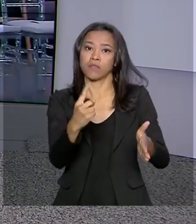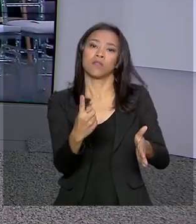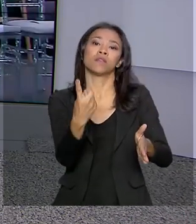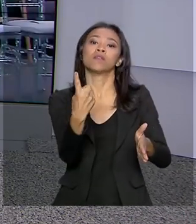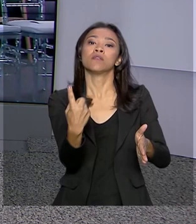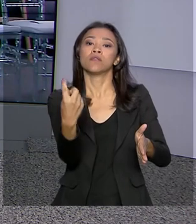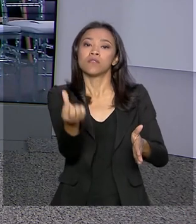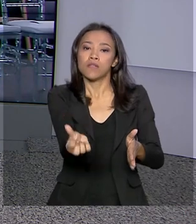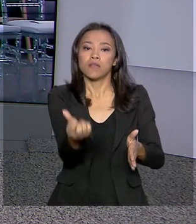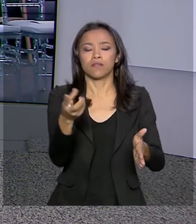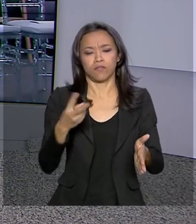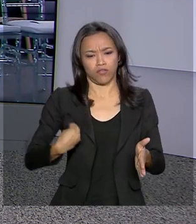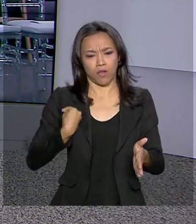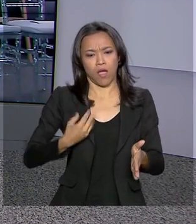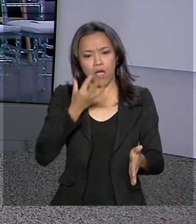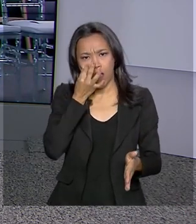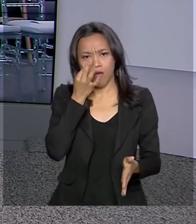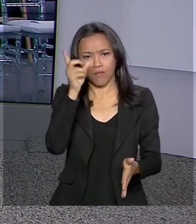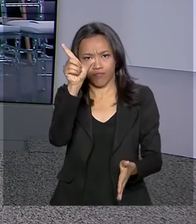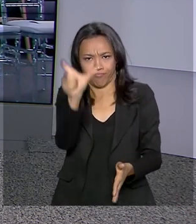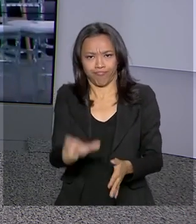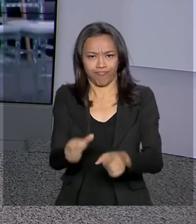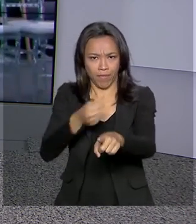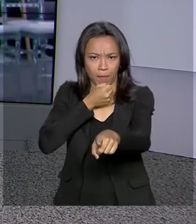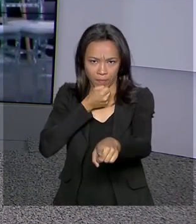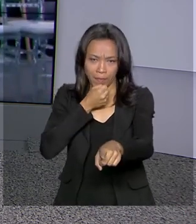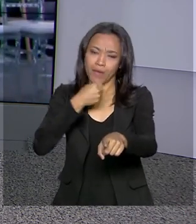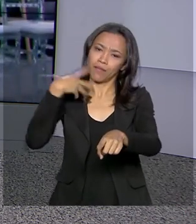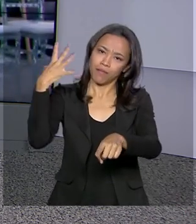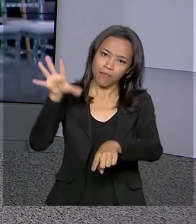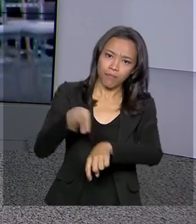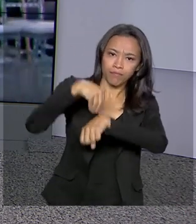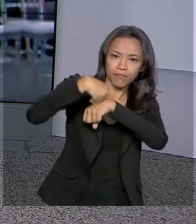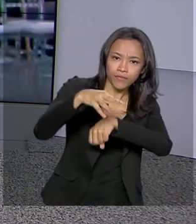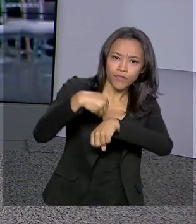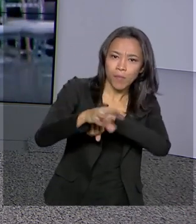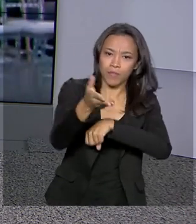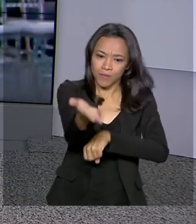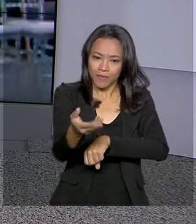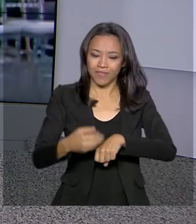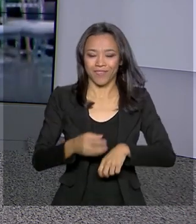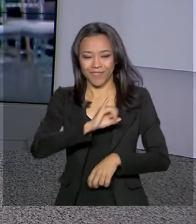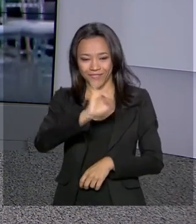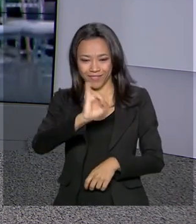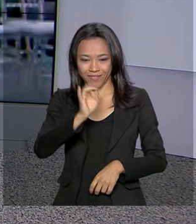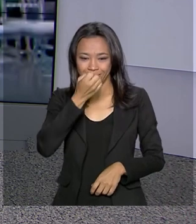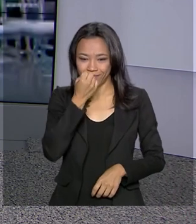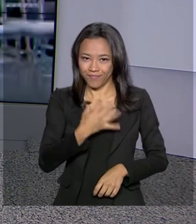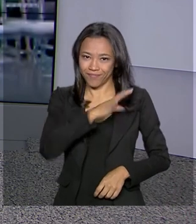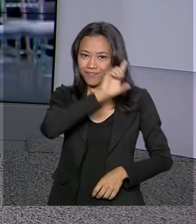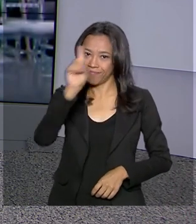a repórter Dani L. Popov, que já está por lá e traz as informações pra gente. Olá, Dani, bom dia pra você.